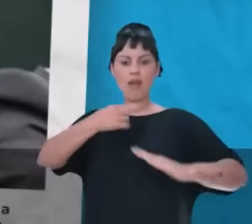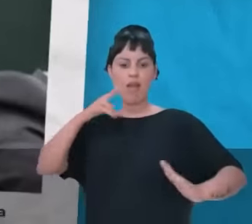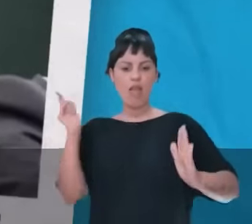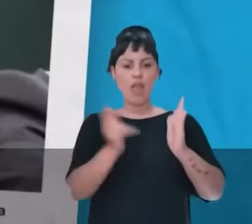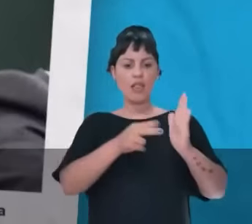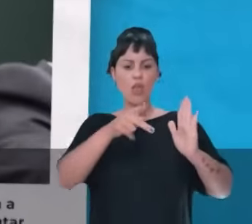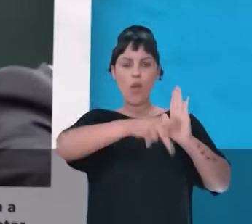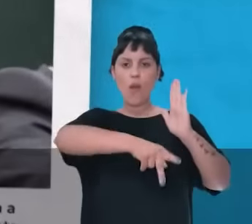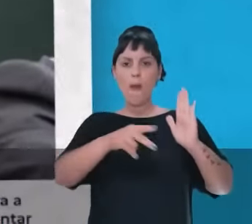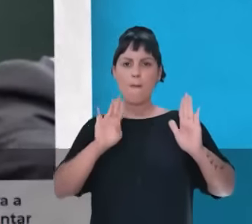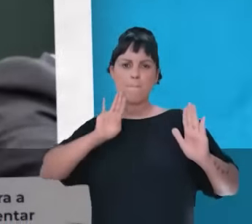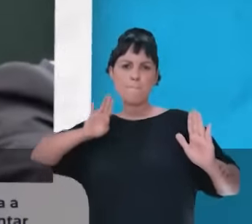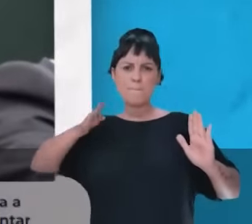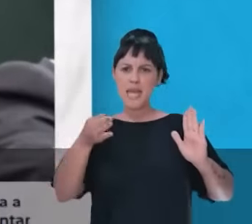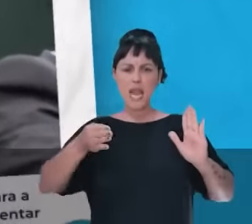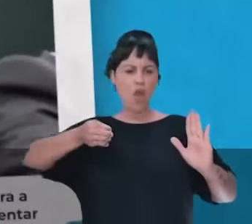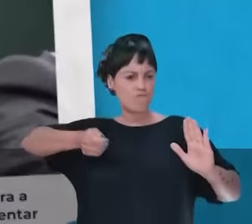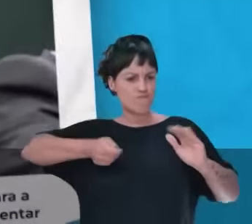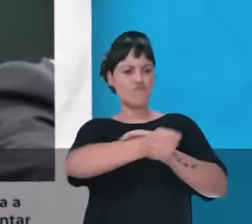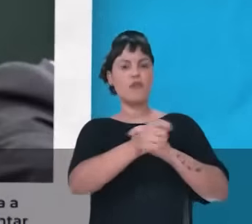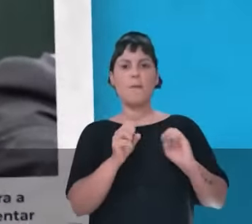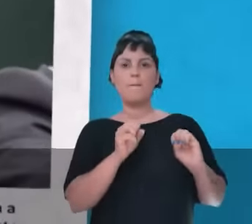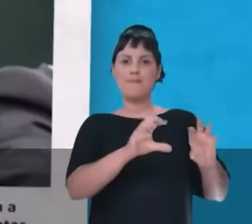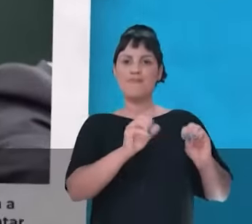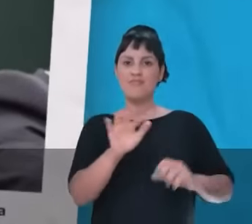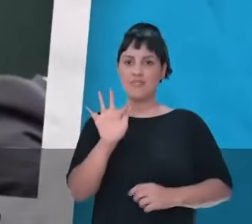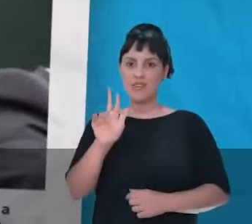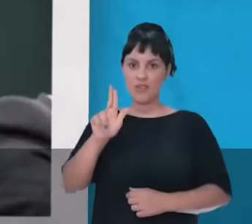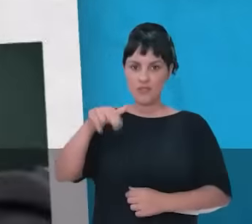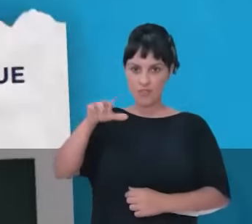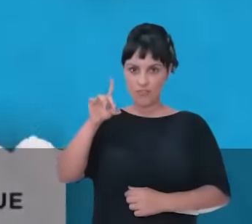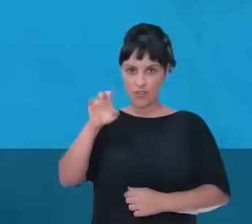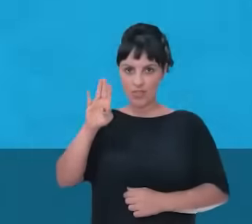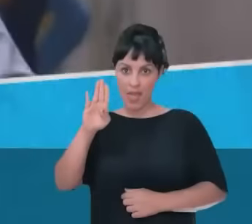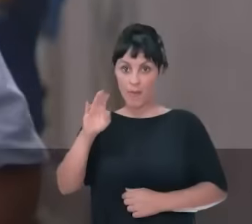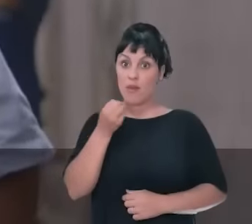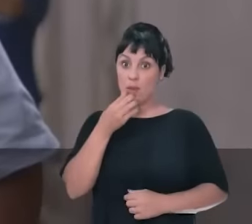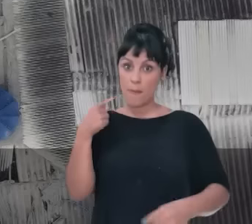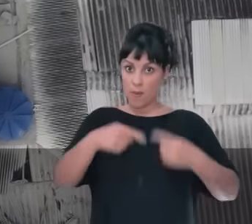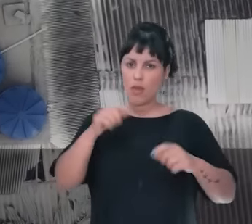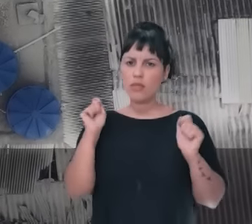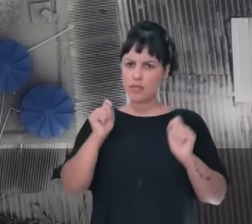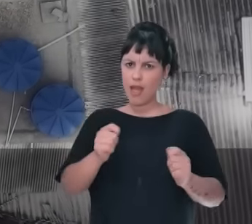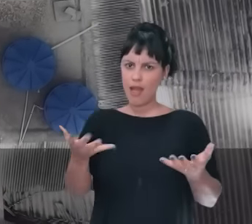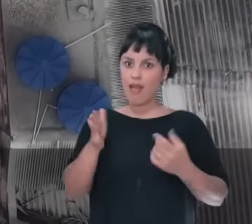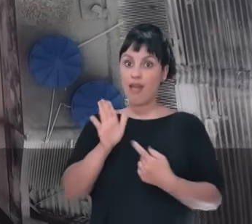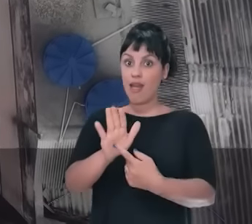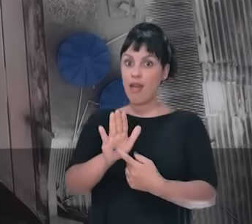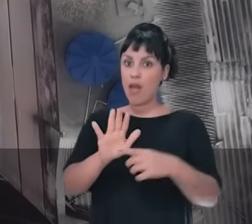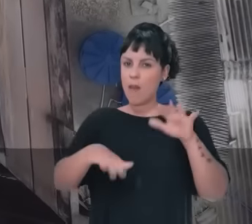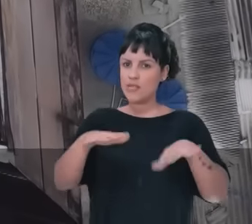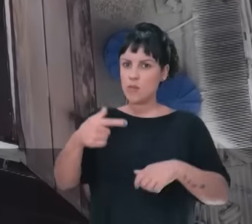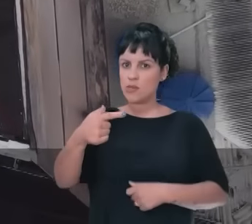que aumentou em bilhões de reais os valores investidos na educação. O Fundeb. A boa política é possível. Me deixa te mostrar.